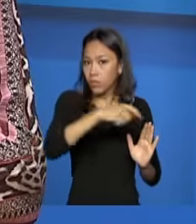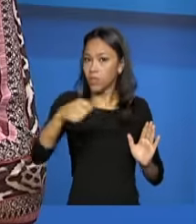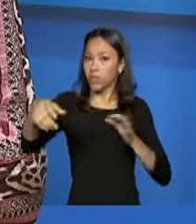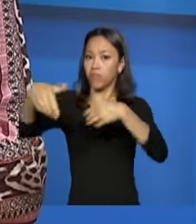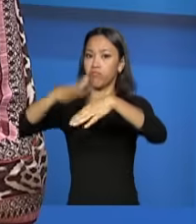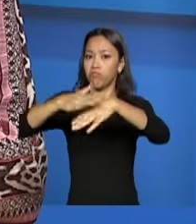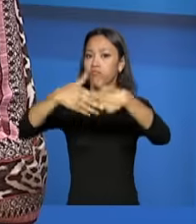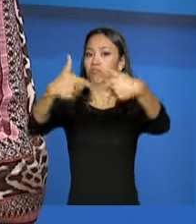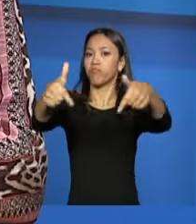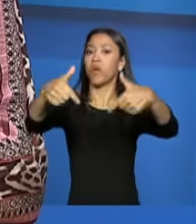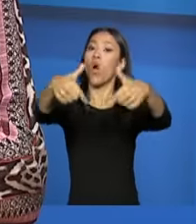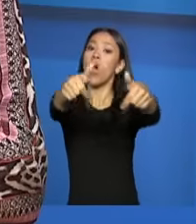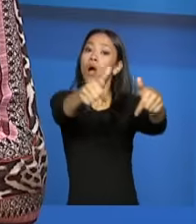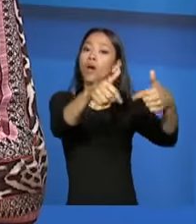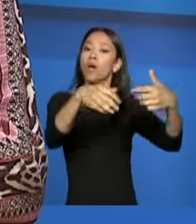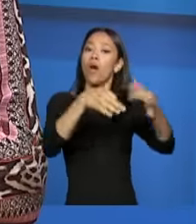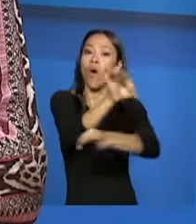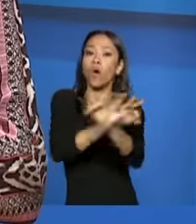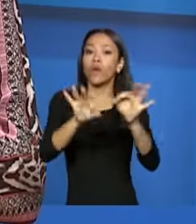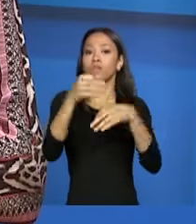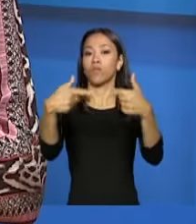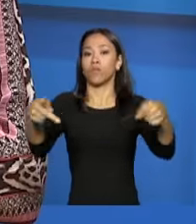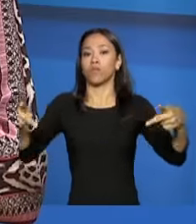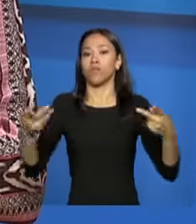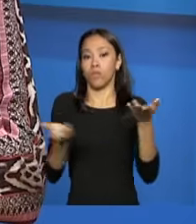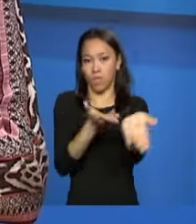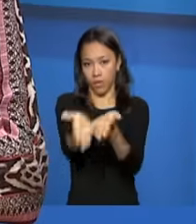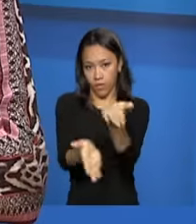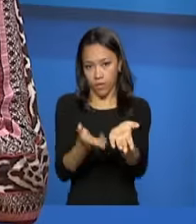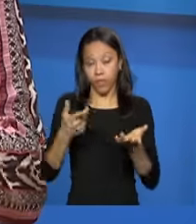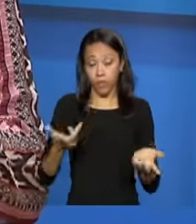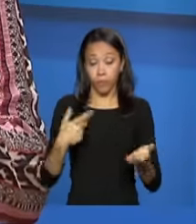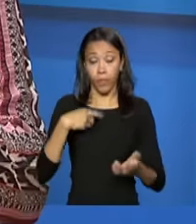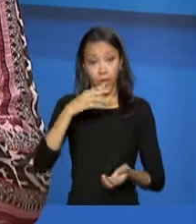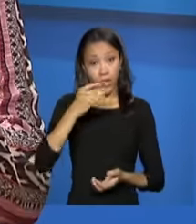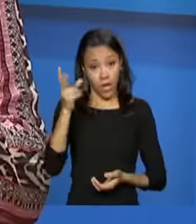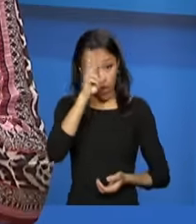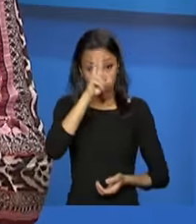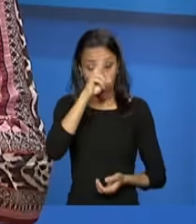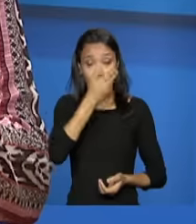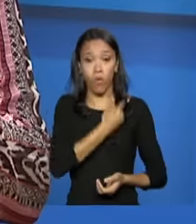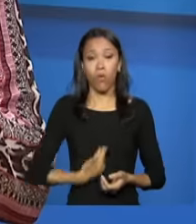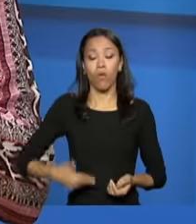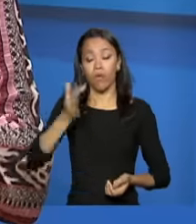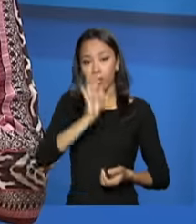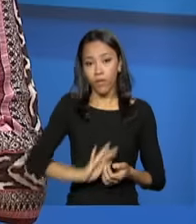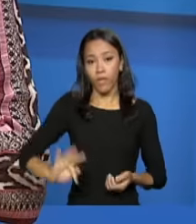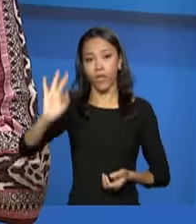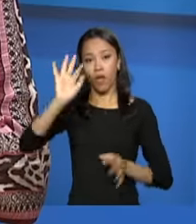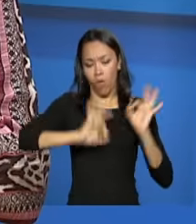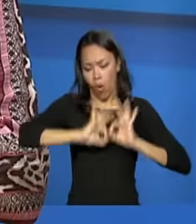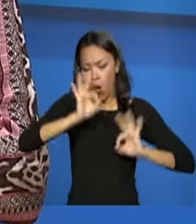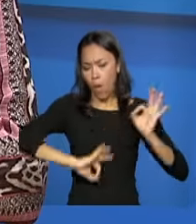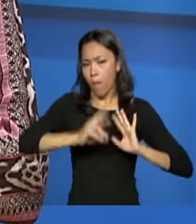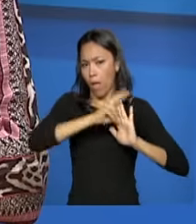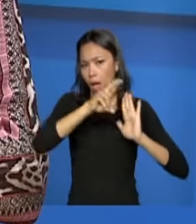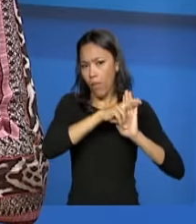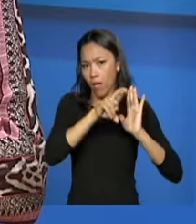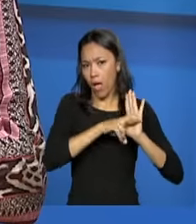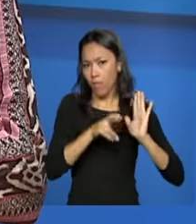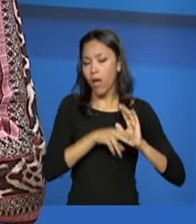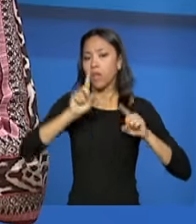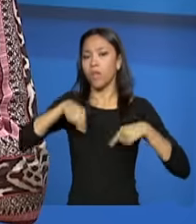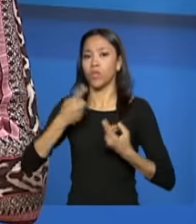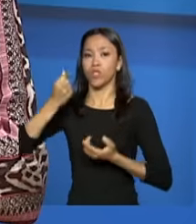serviços. Acho que é bom lembrar também que o governo federal, ele organiza, normatiza, cofinancia. E a oferta